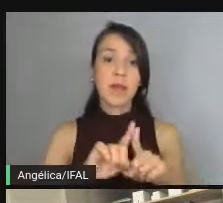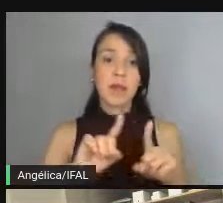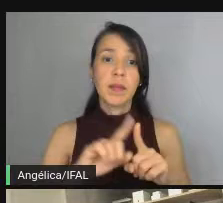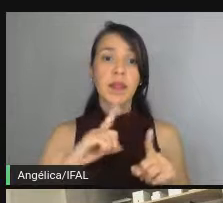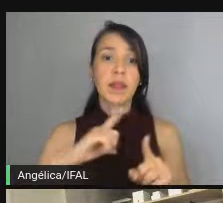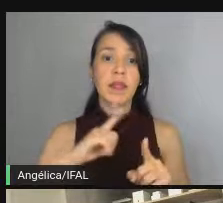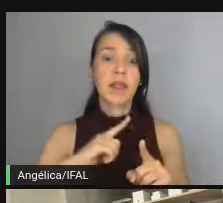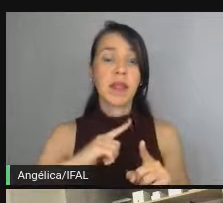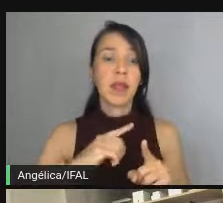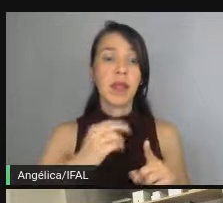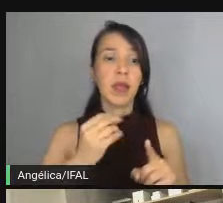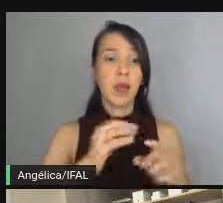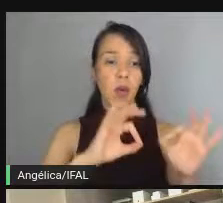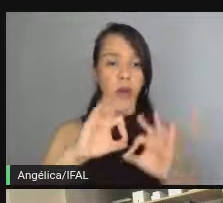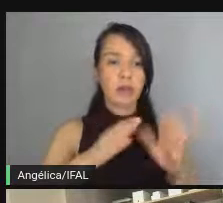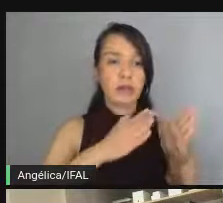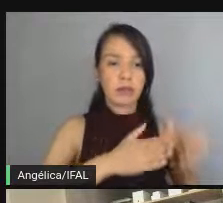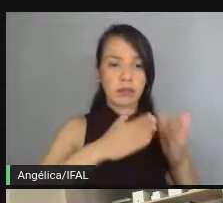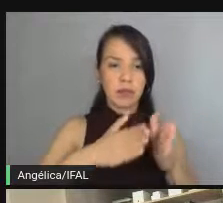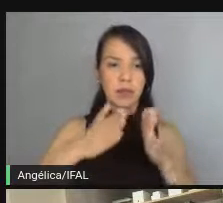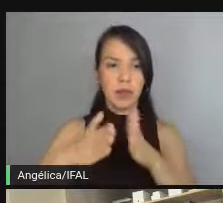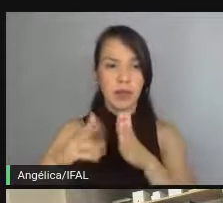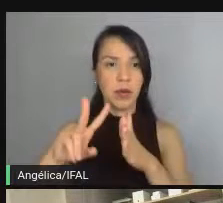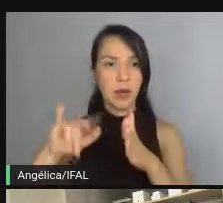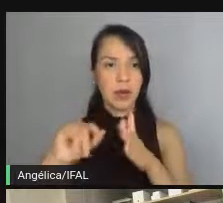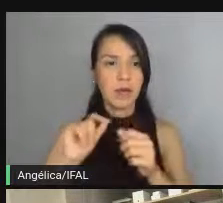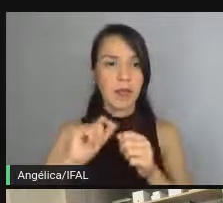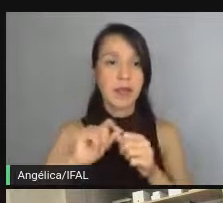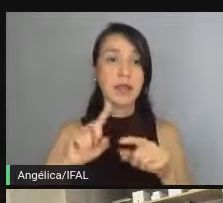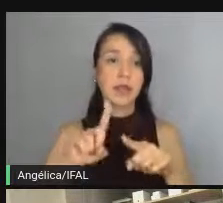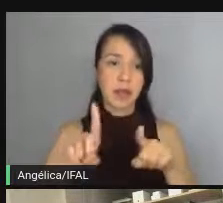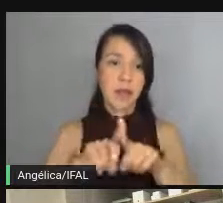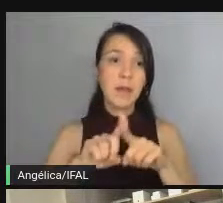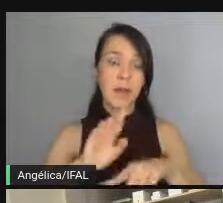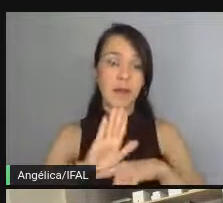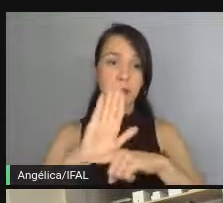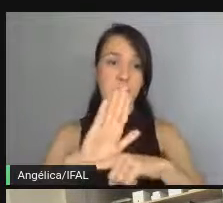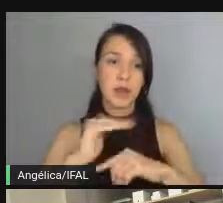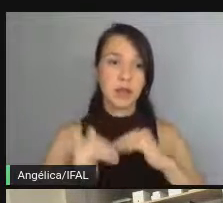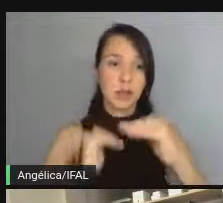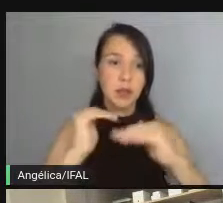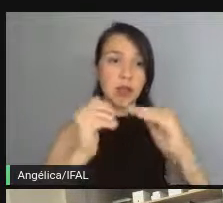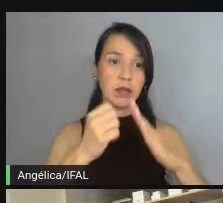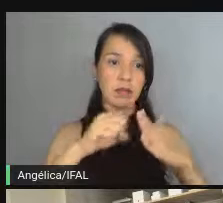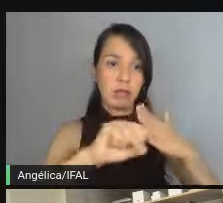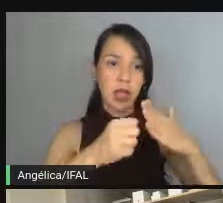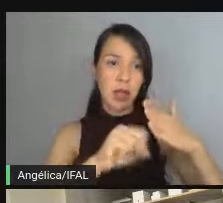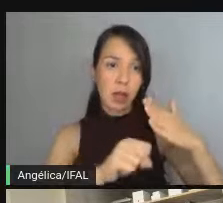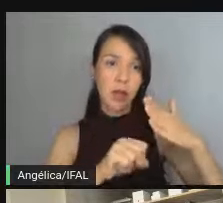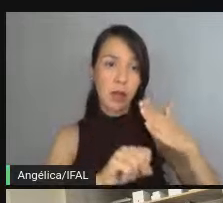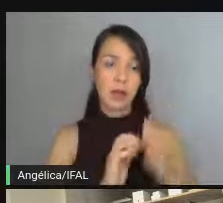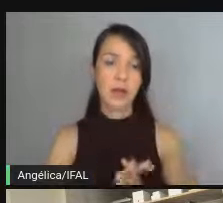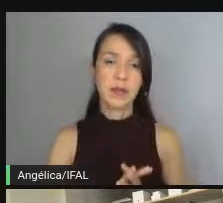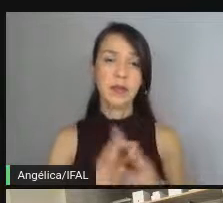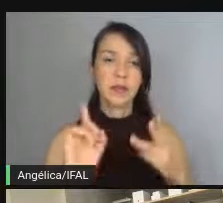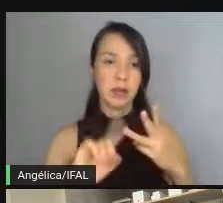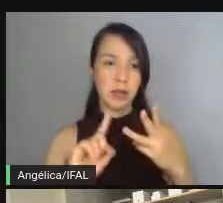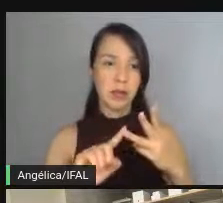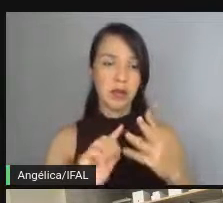mapa do passo a passo do que irá realizar vai ajudar no seu processo de implementação, que é no passo 3.